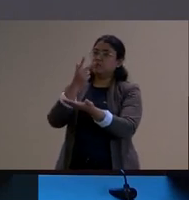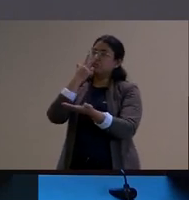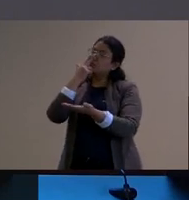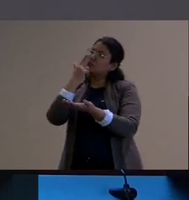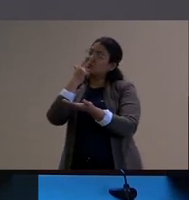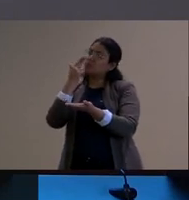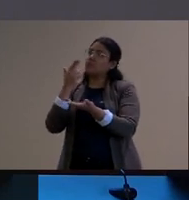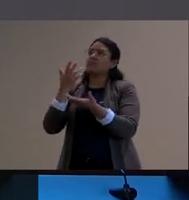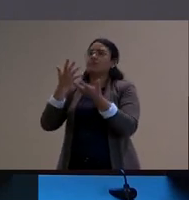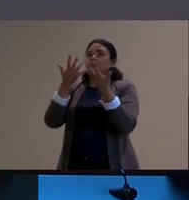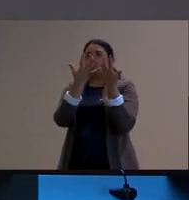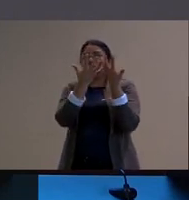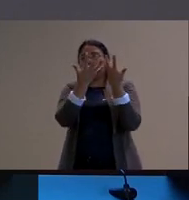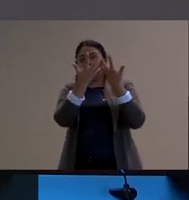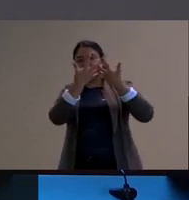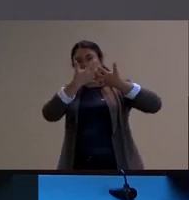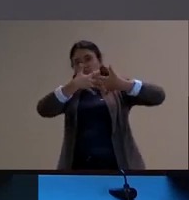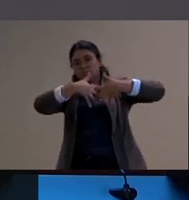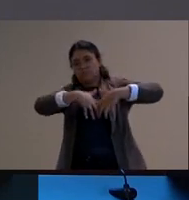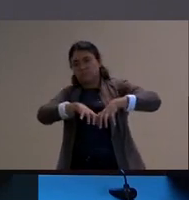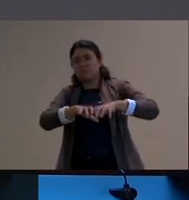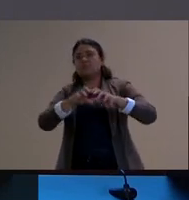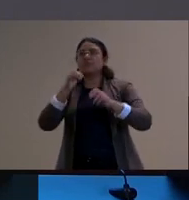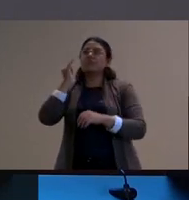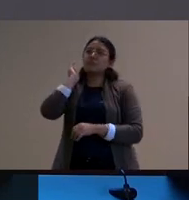teia narrativa que